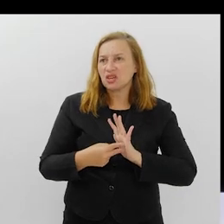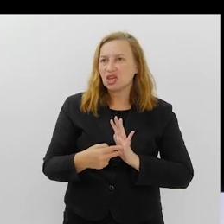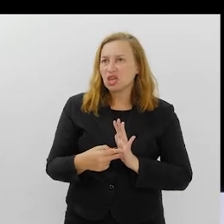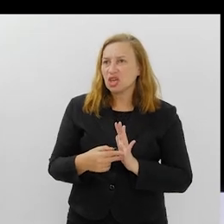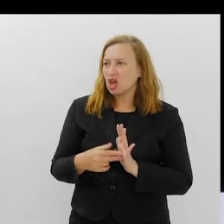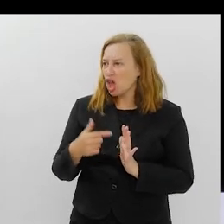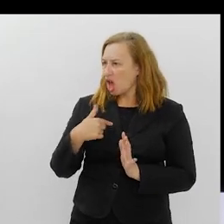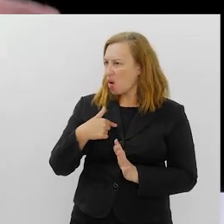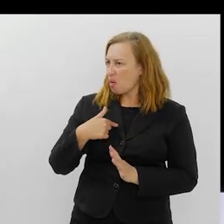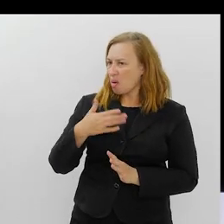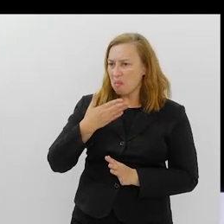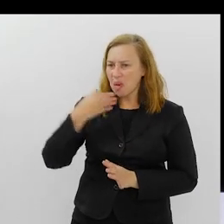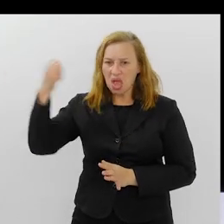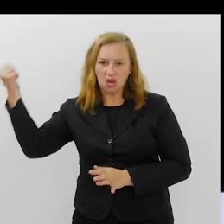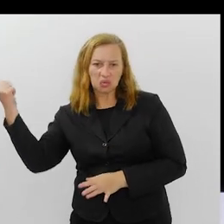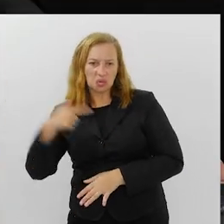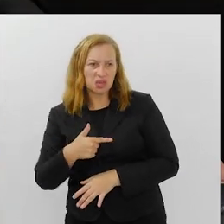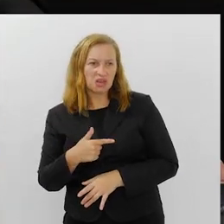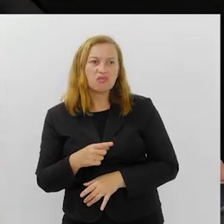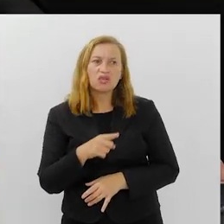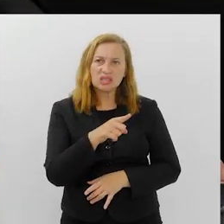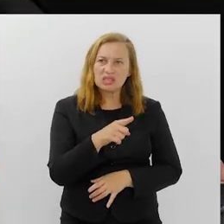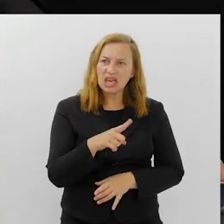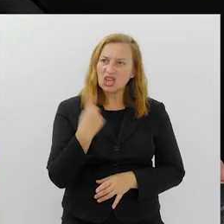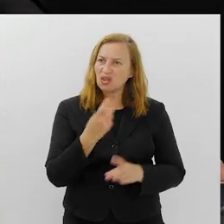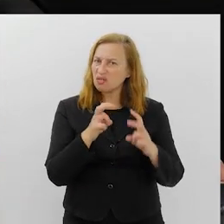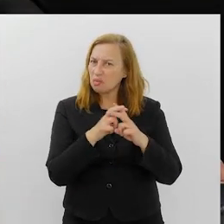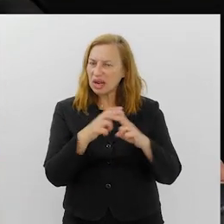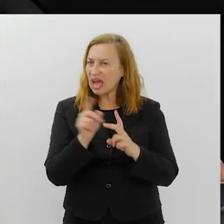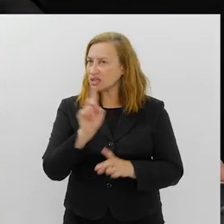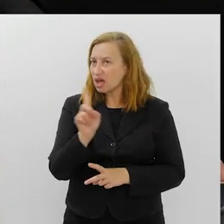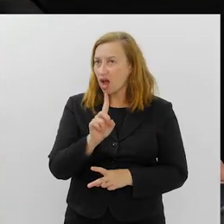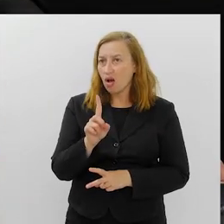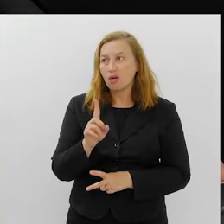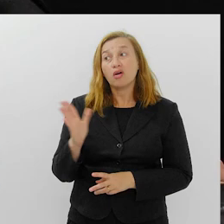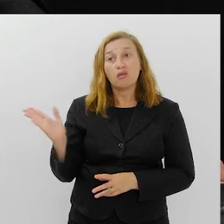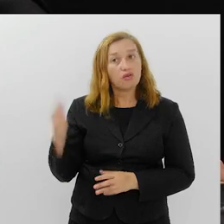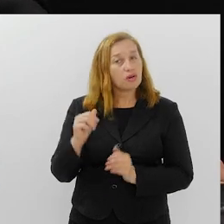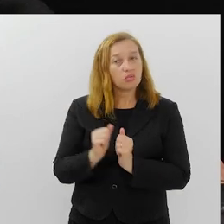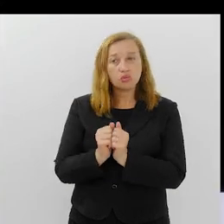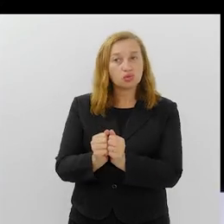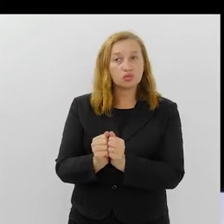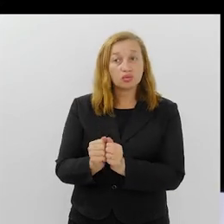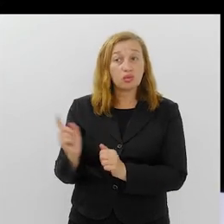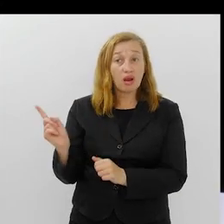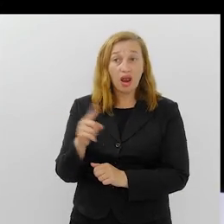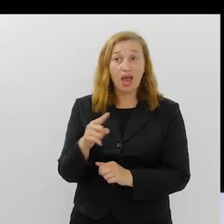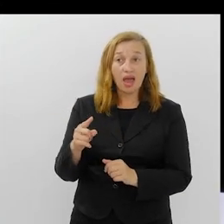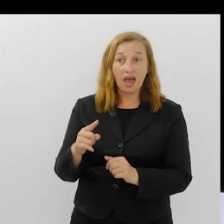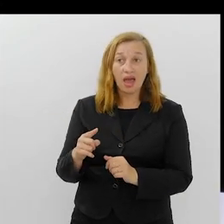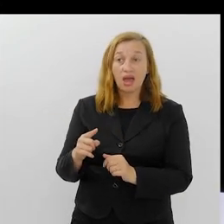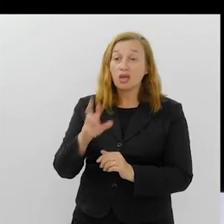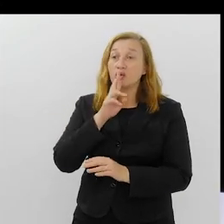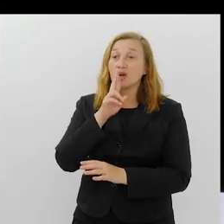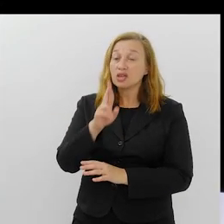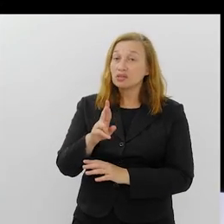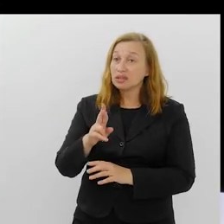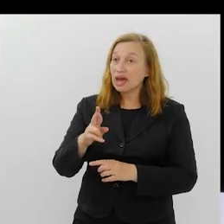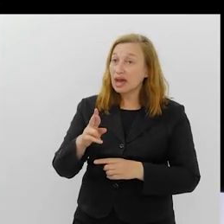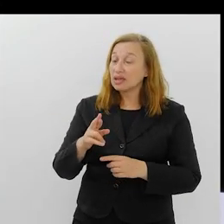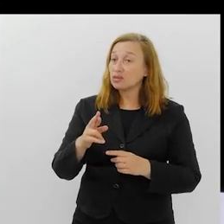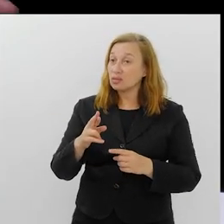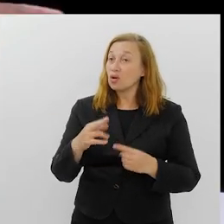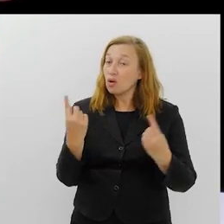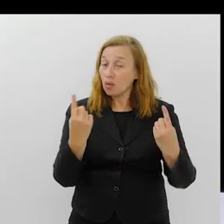que eu seja melhor que você, nem que a gente vai brigar por causa disso. mas vamos lá, vamos brigar na hora, lá no resultado.